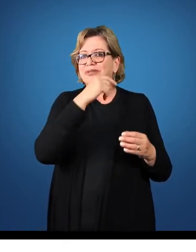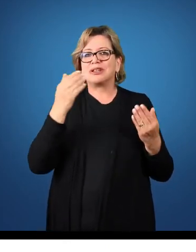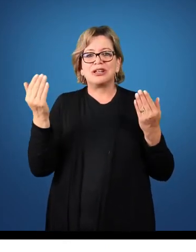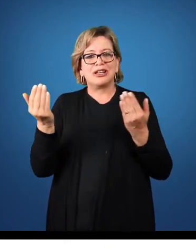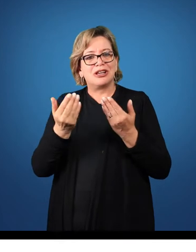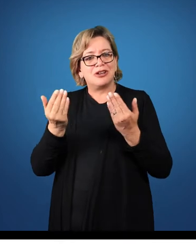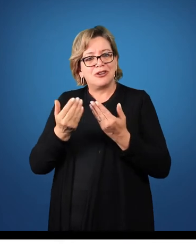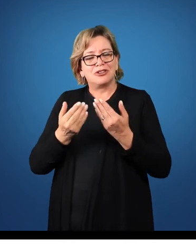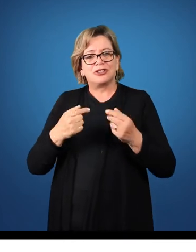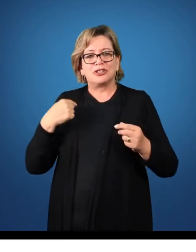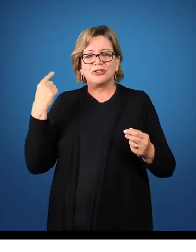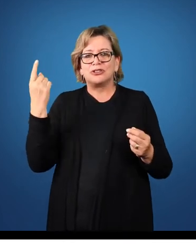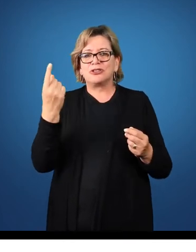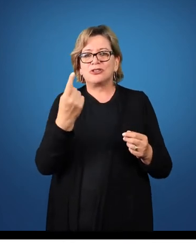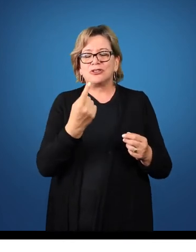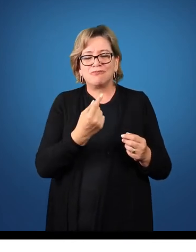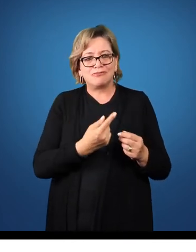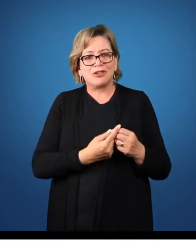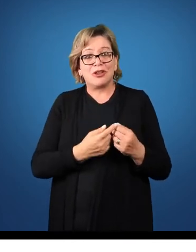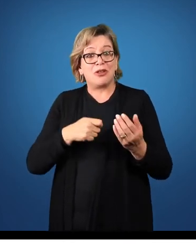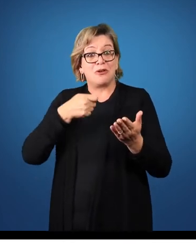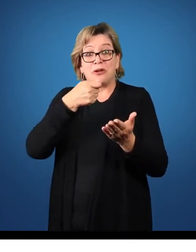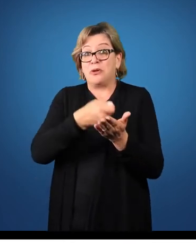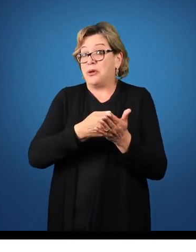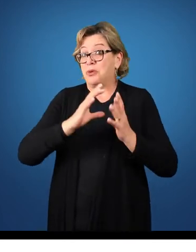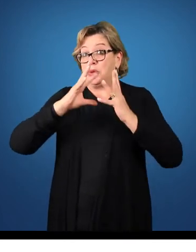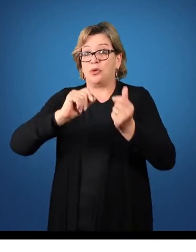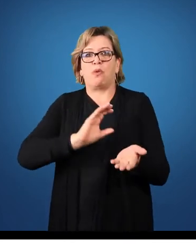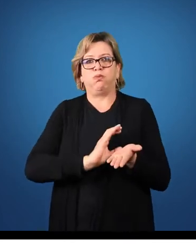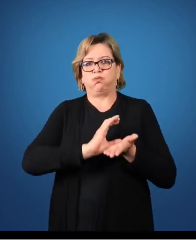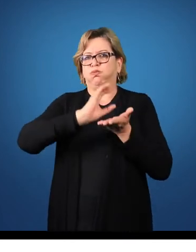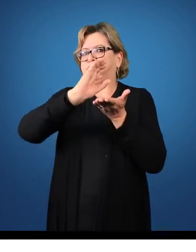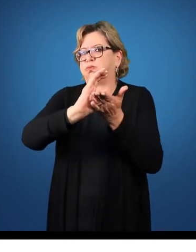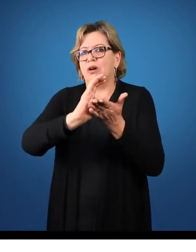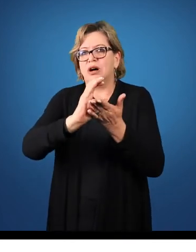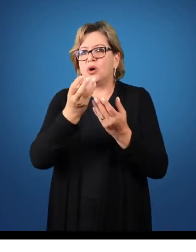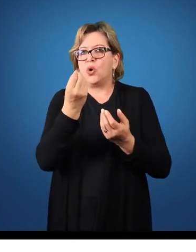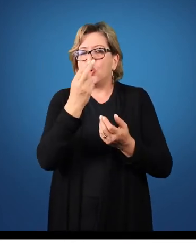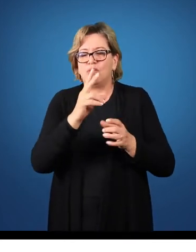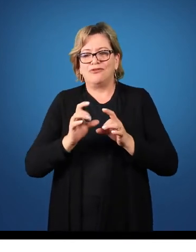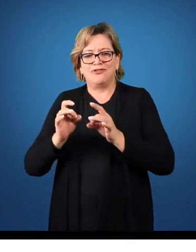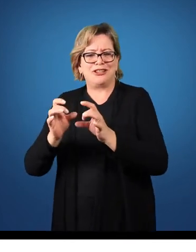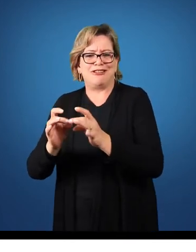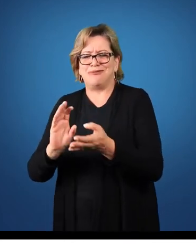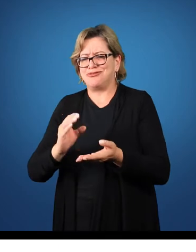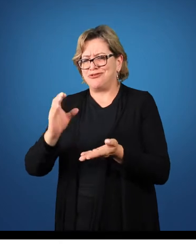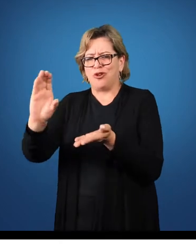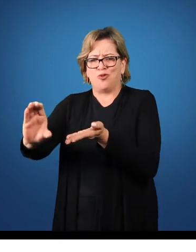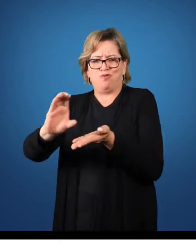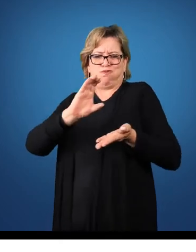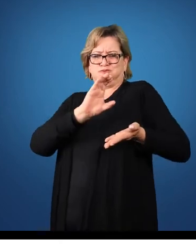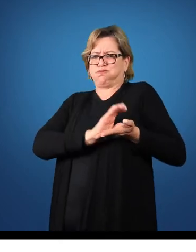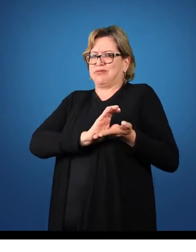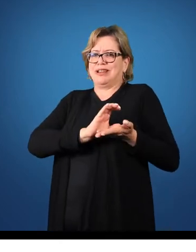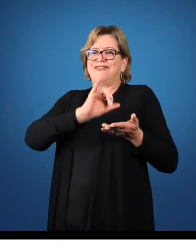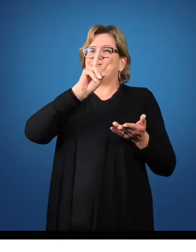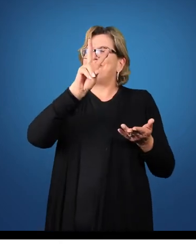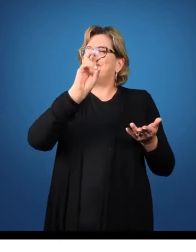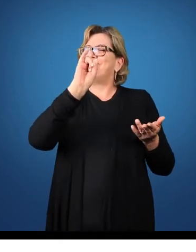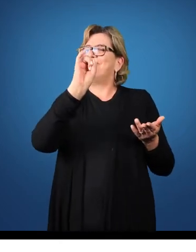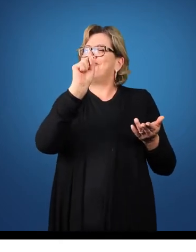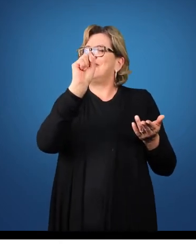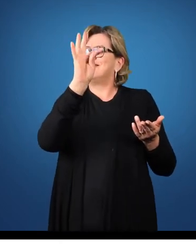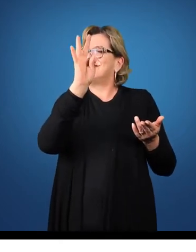dias atuais nós compramos tudo à vista ou vendemos tudo à vista no caso de uma